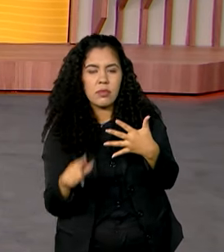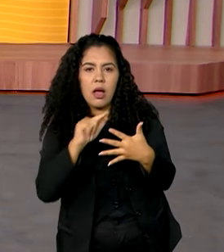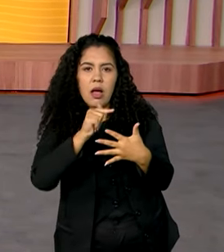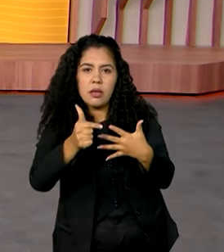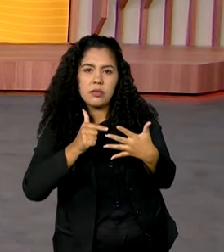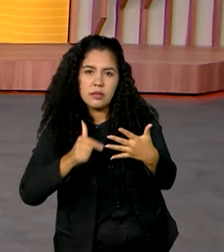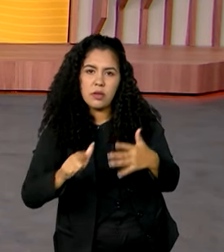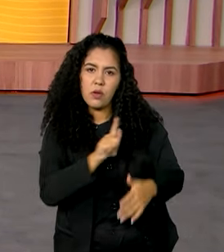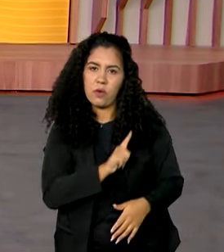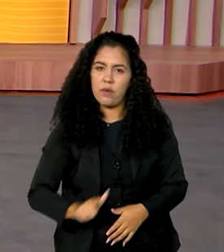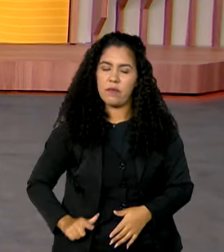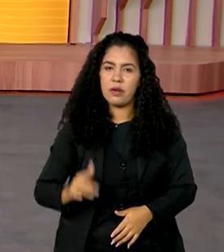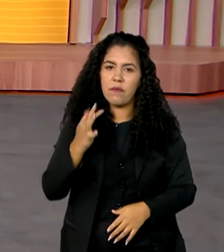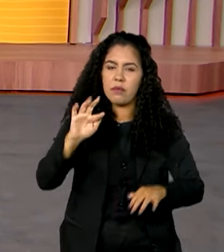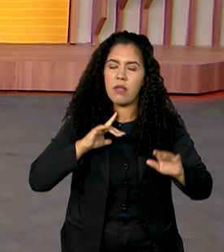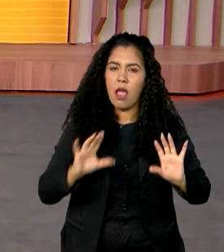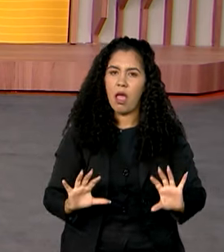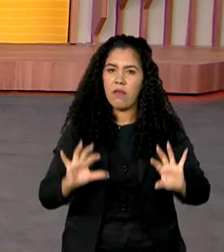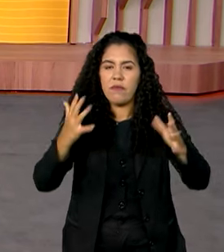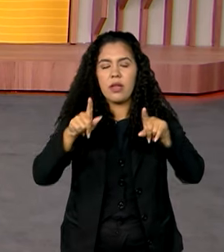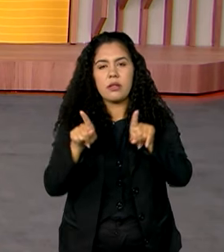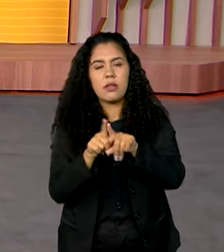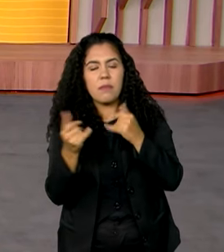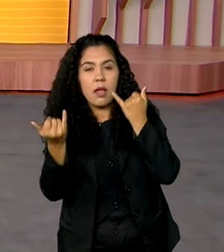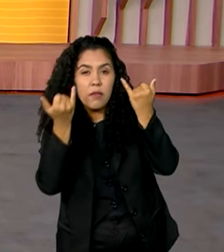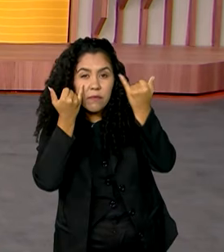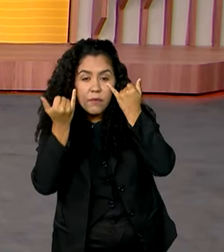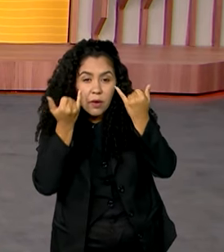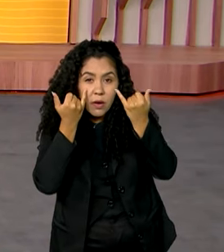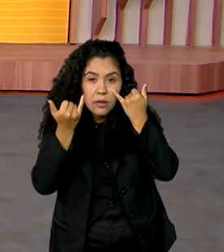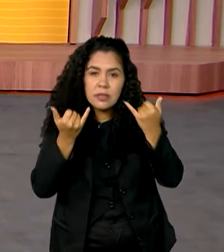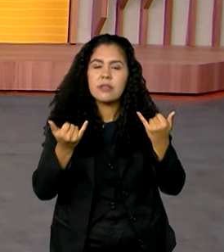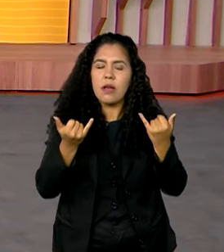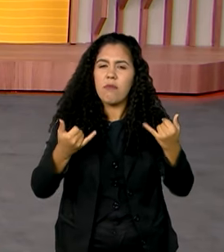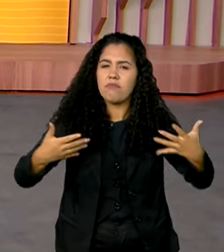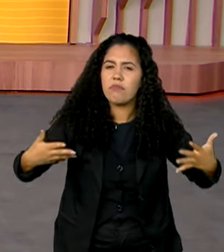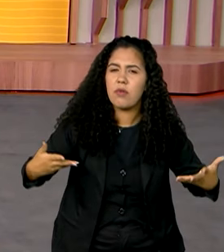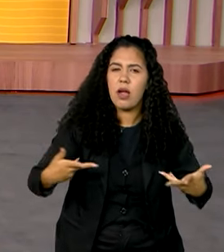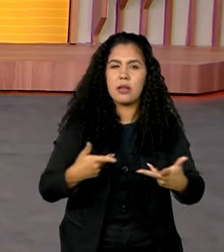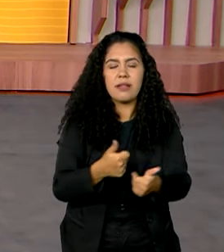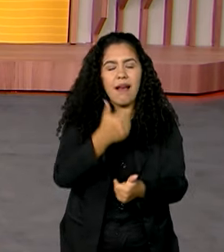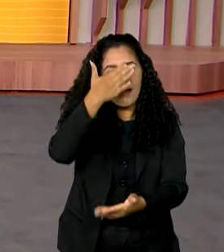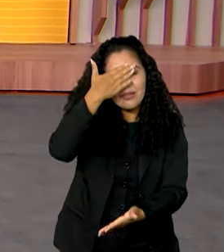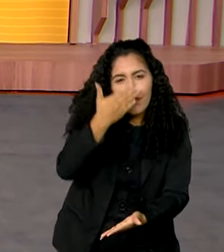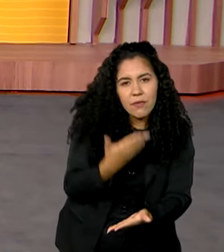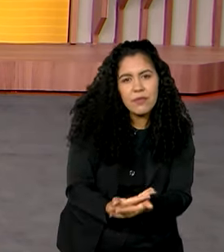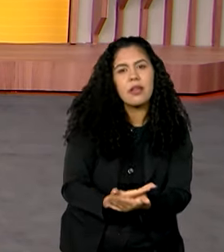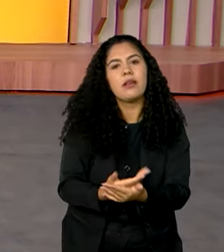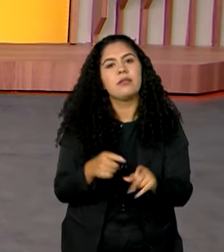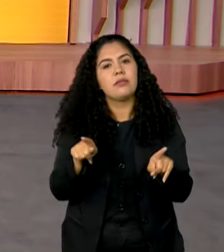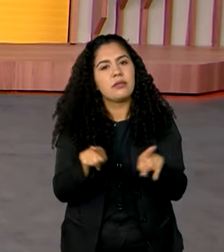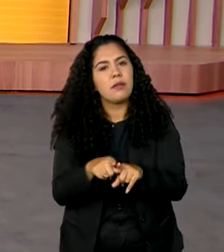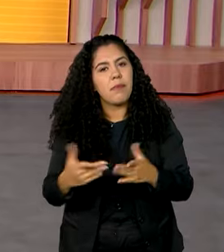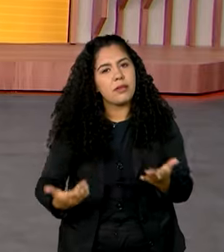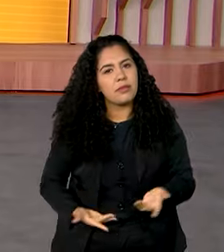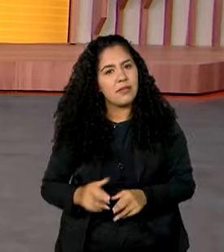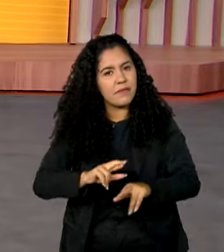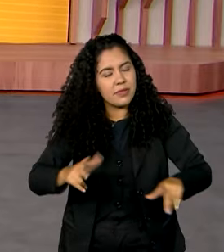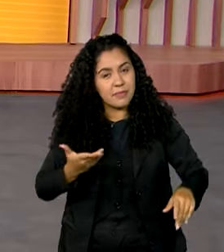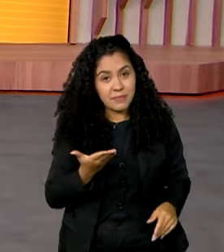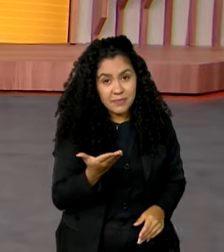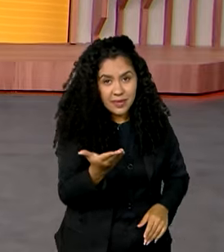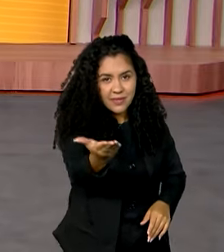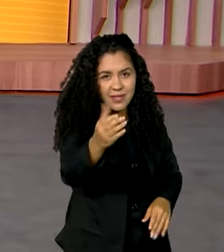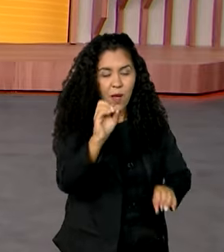federal. São eventos ao vivo, com informação de qualidade, informação confiável, prestação de serviços. para você,